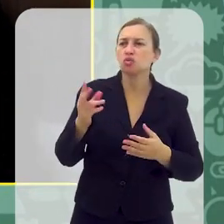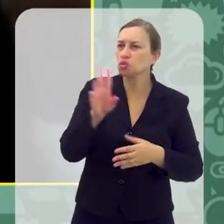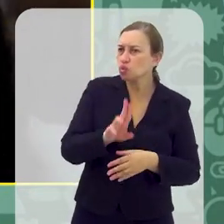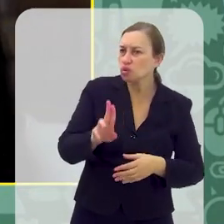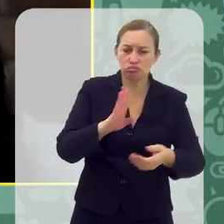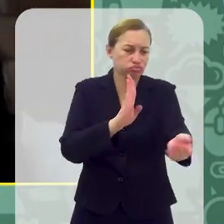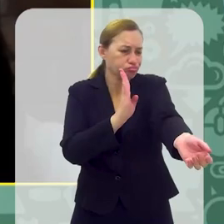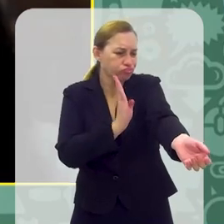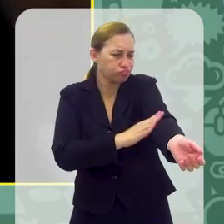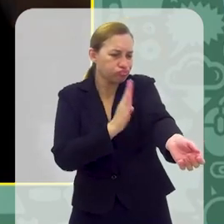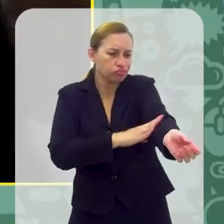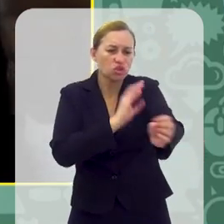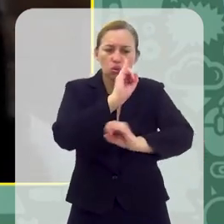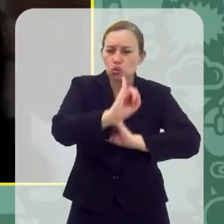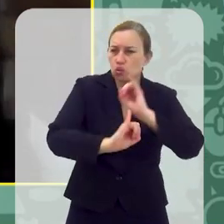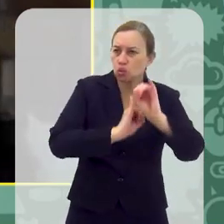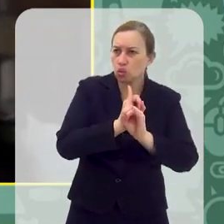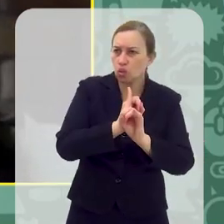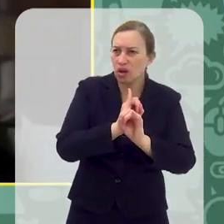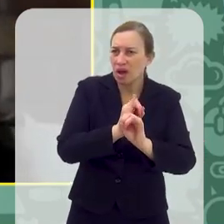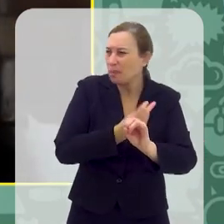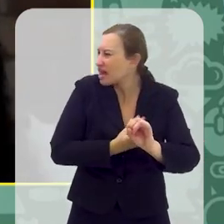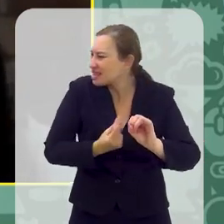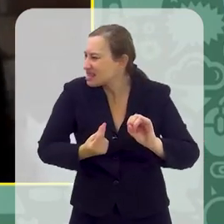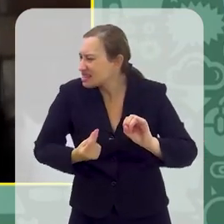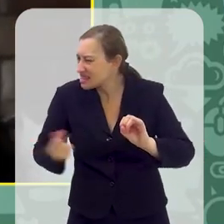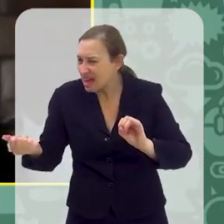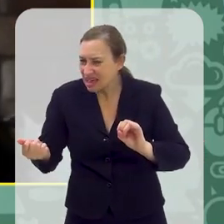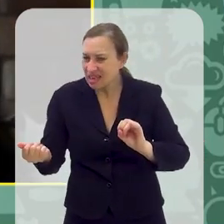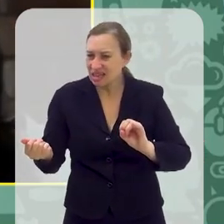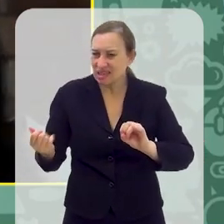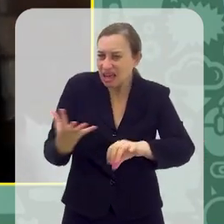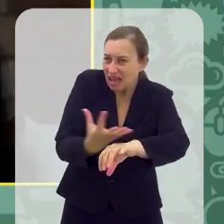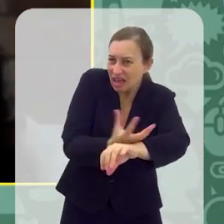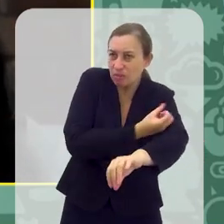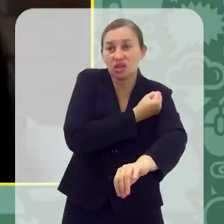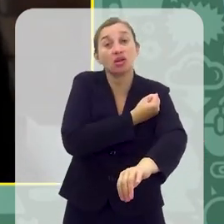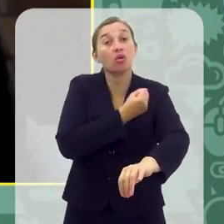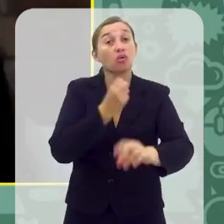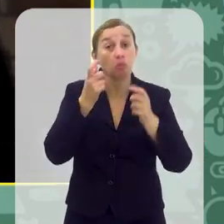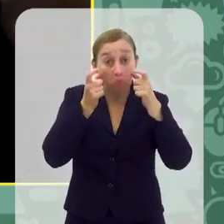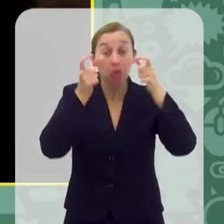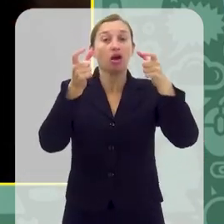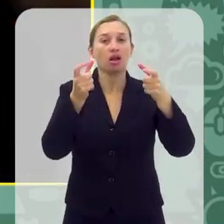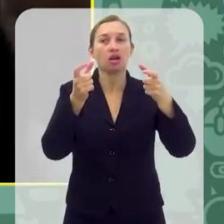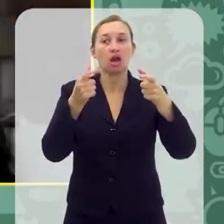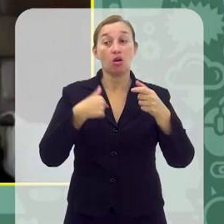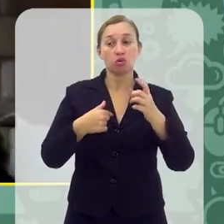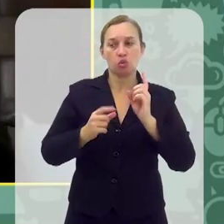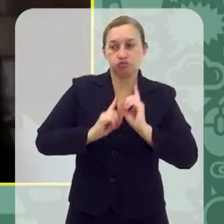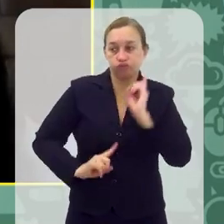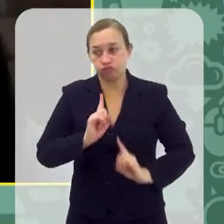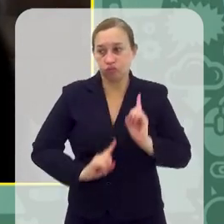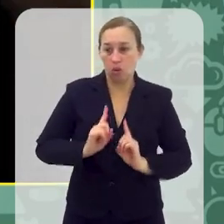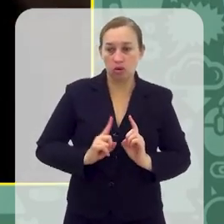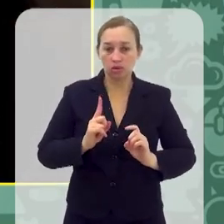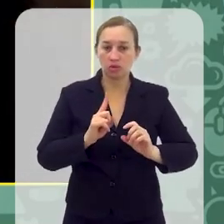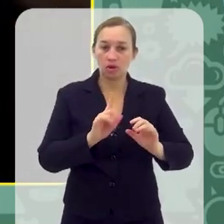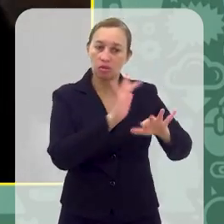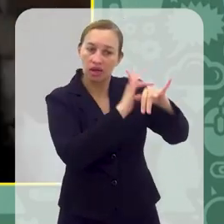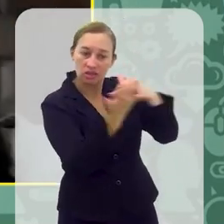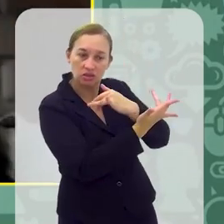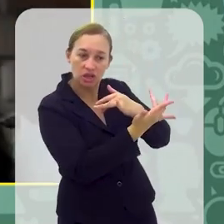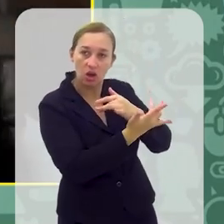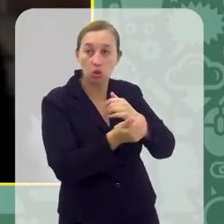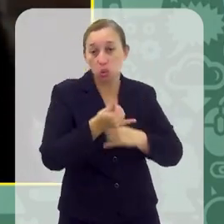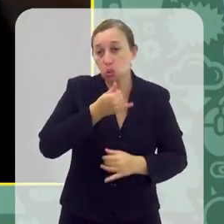usa a tecnologia para um escape emocional, acho que também é um sinalzinho de alerta, né. Então, eu estou ansioso, eu vou para a rede social, eu estou triste,